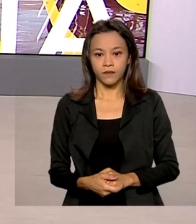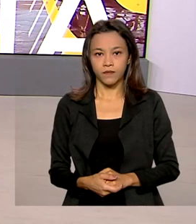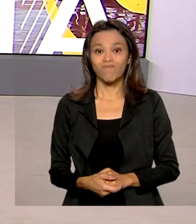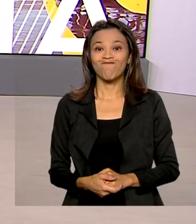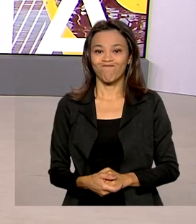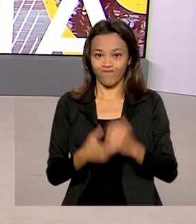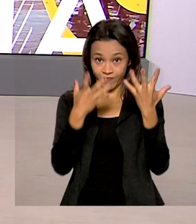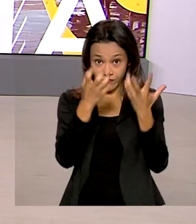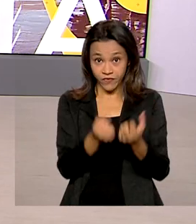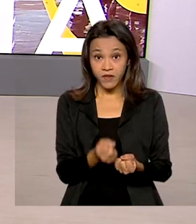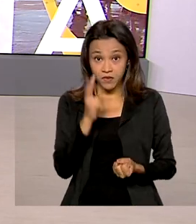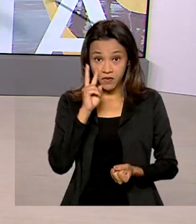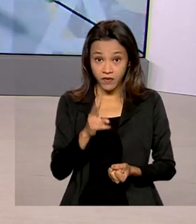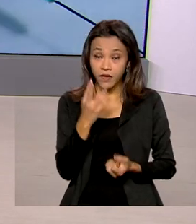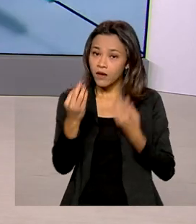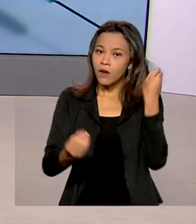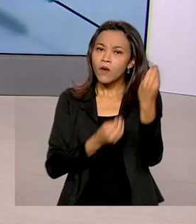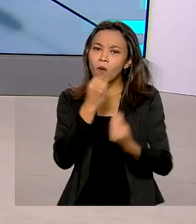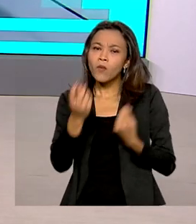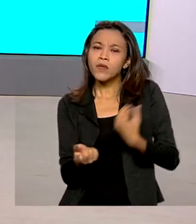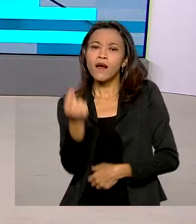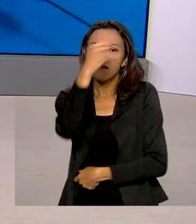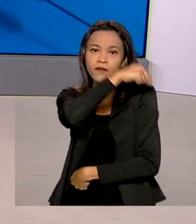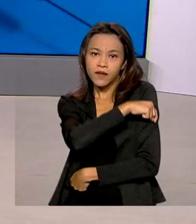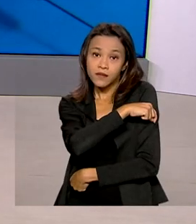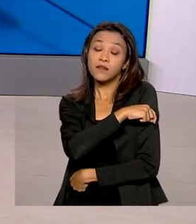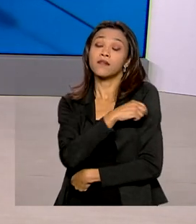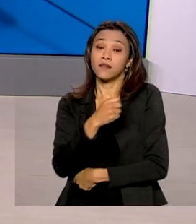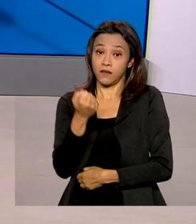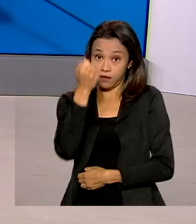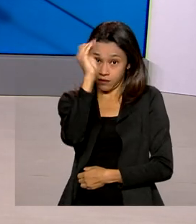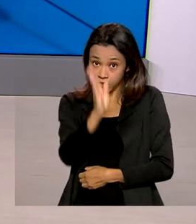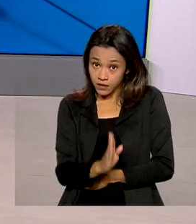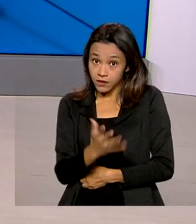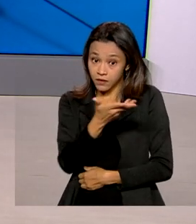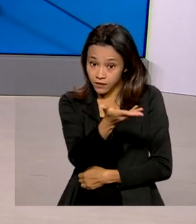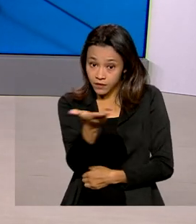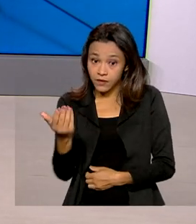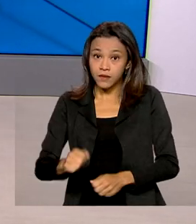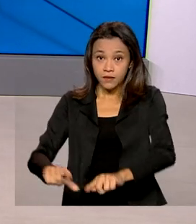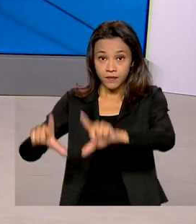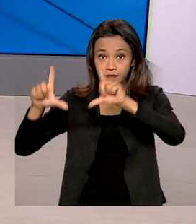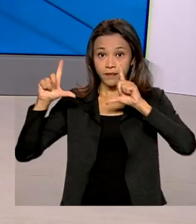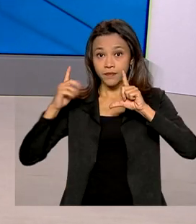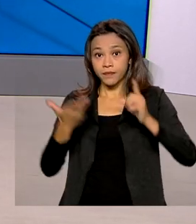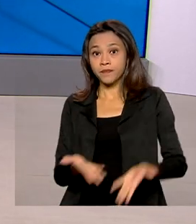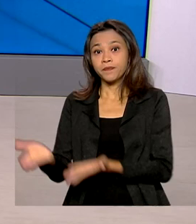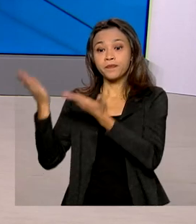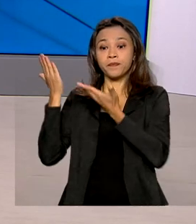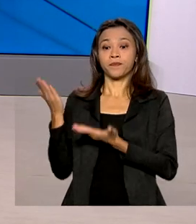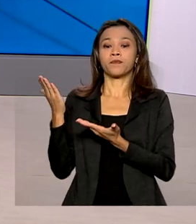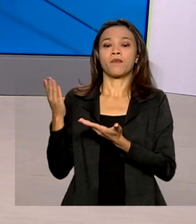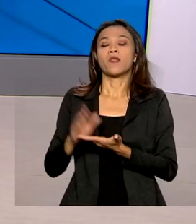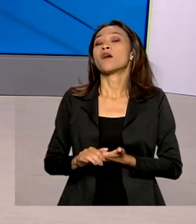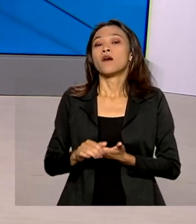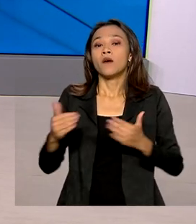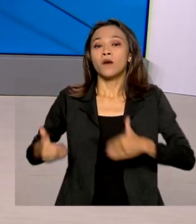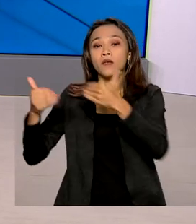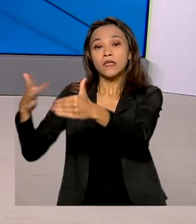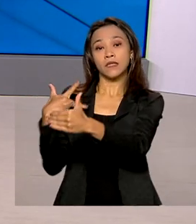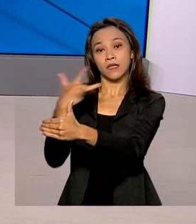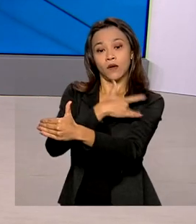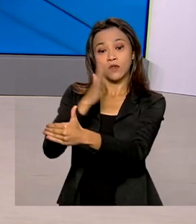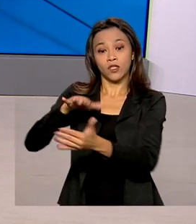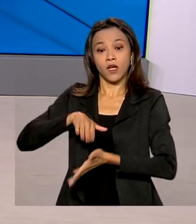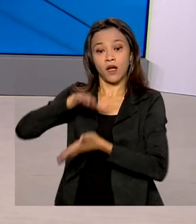Nós vamos ver então como está a vacinação contra a Covid-19 pelo país. Os números estão aqui no nosso telão. O Ministério da Saúde já distribuiu